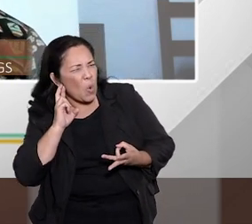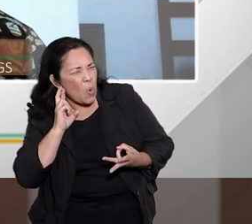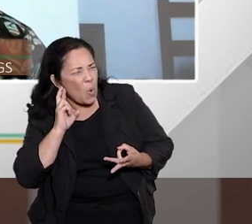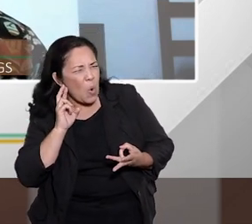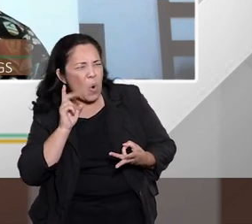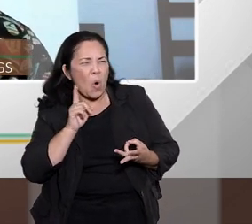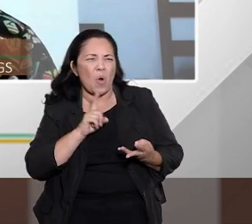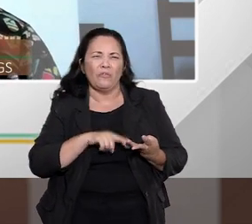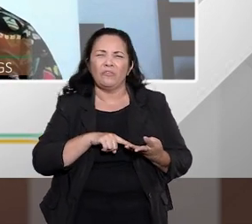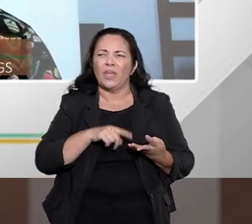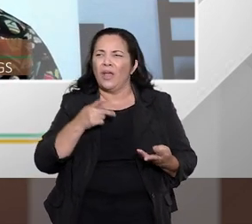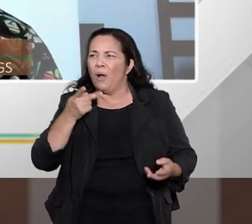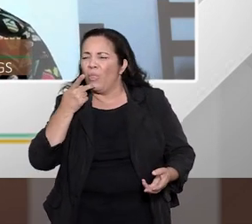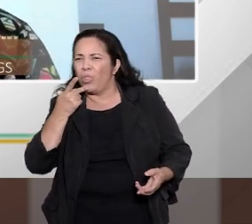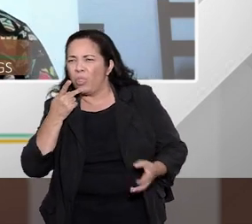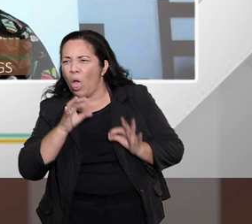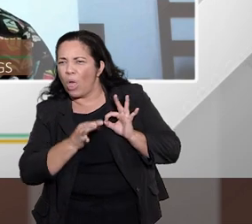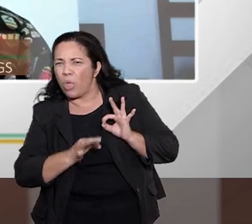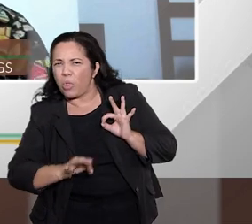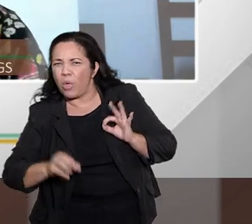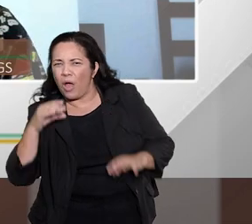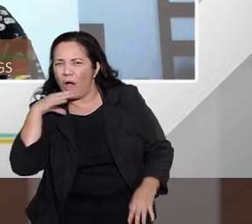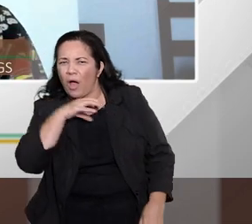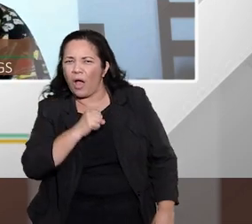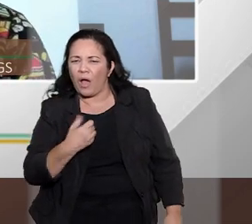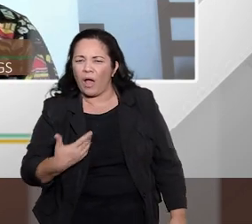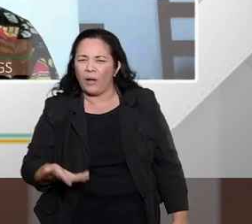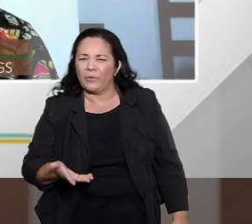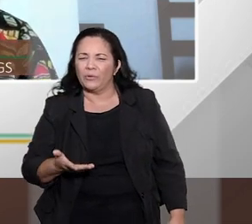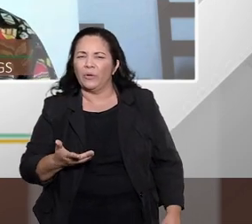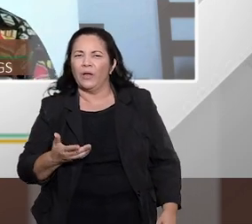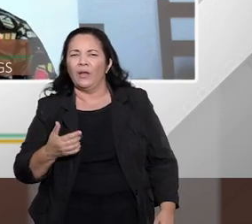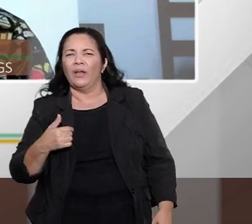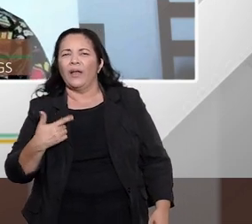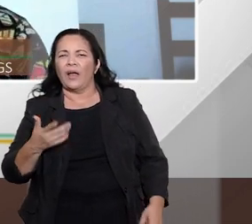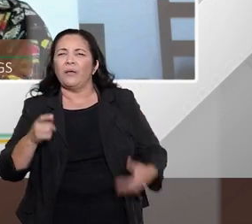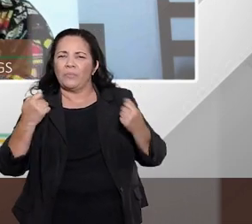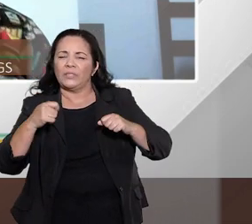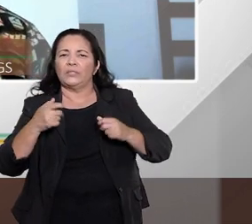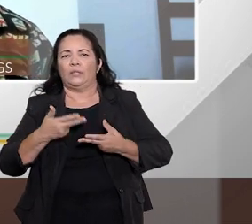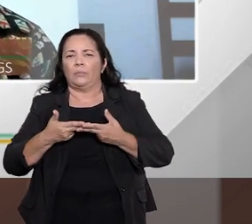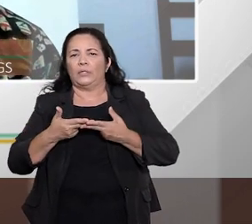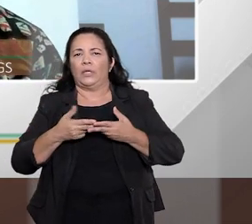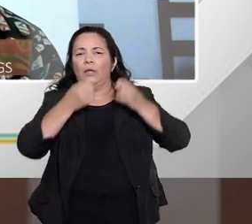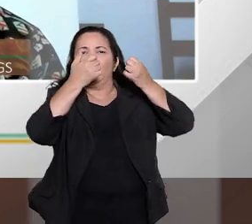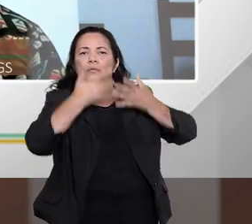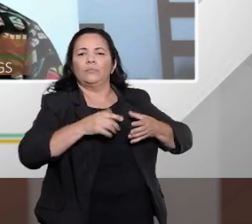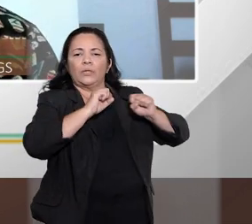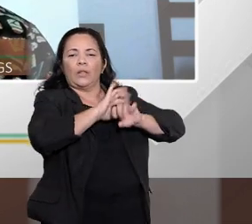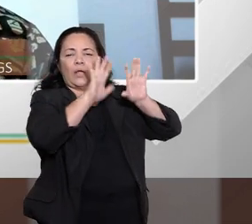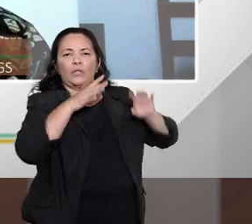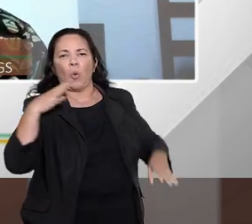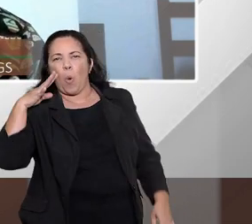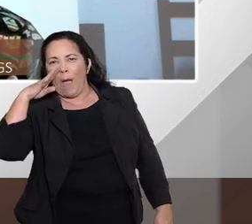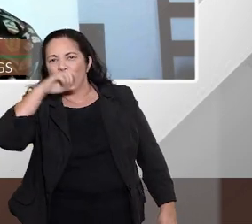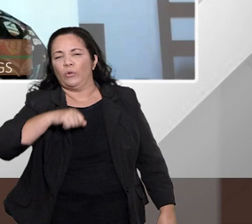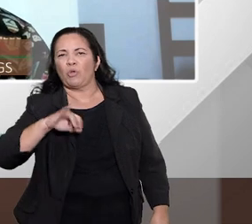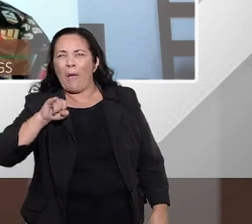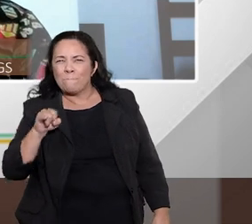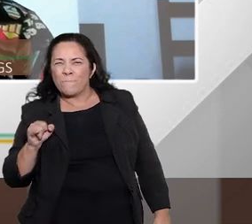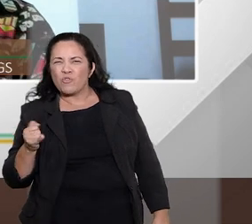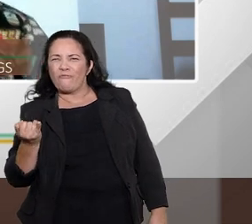eu eu não contrato com ele mas com o neto dele etc então veja eu abuso da